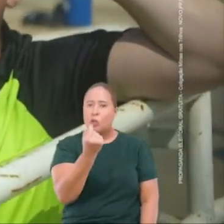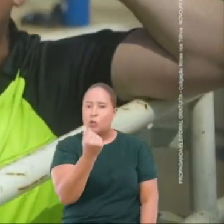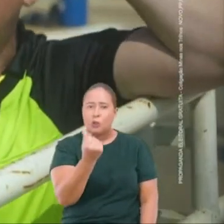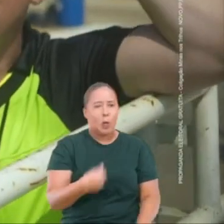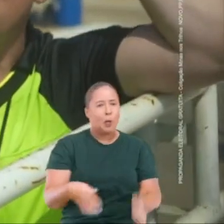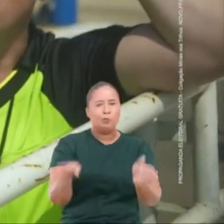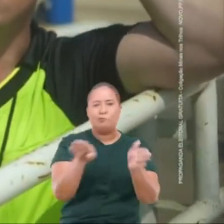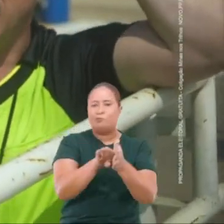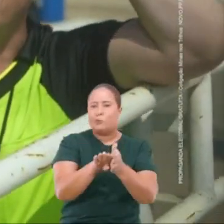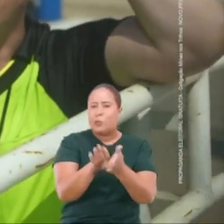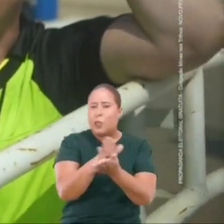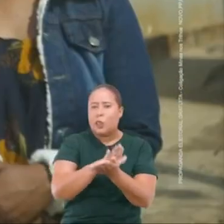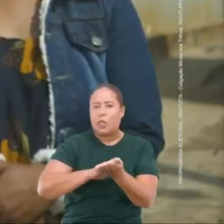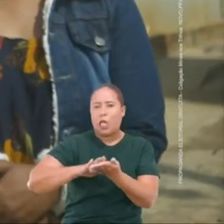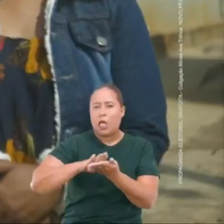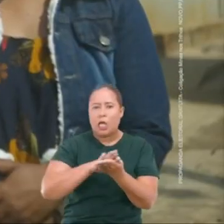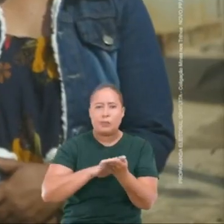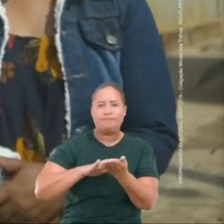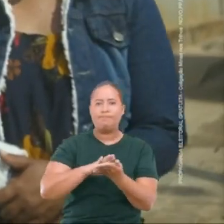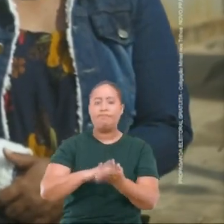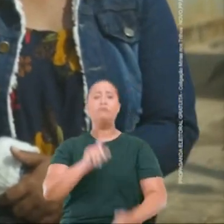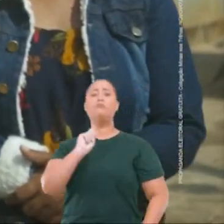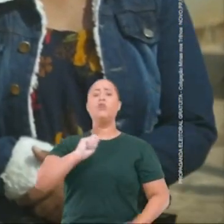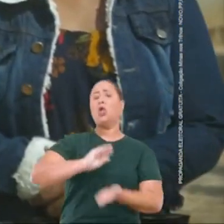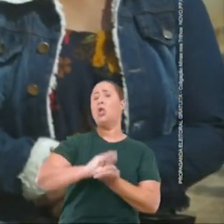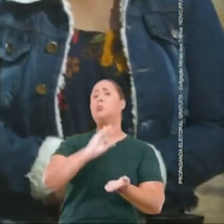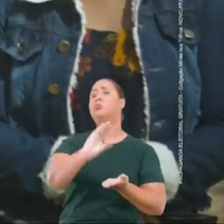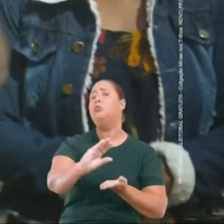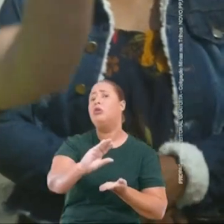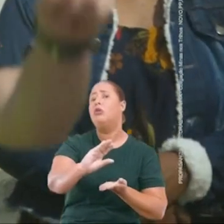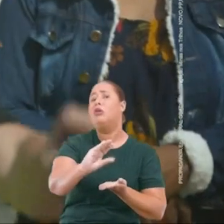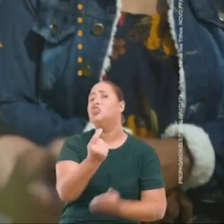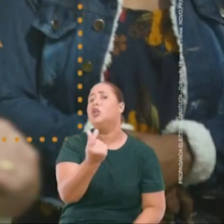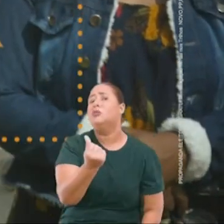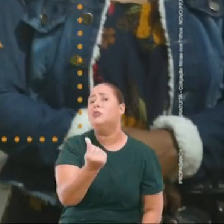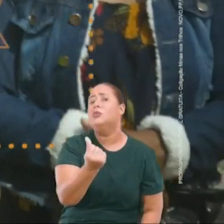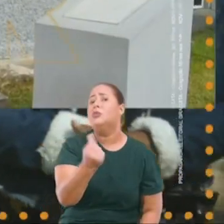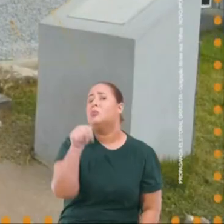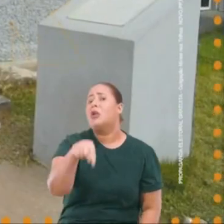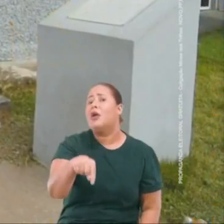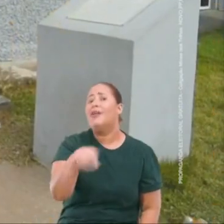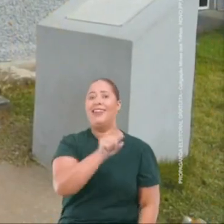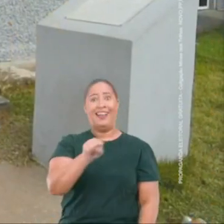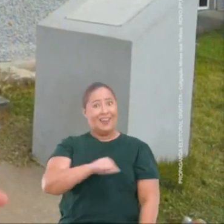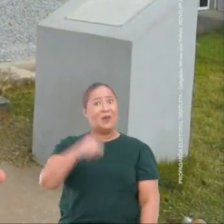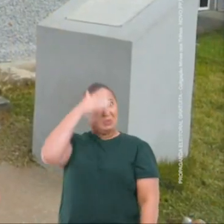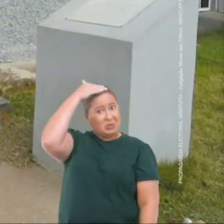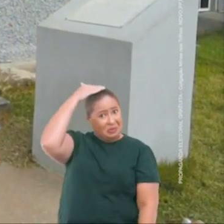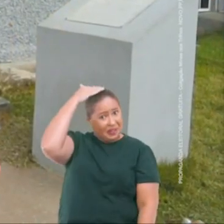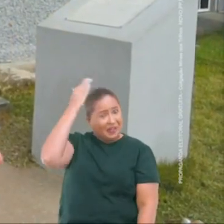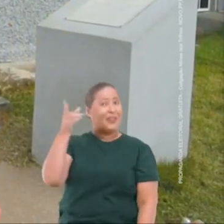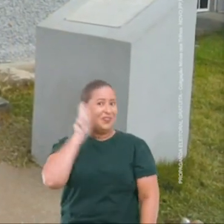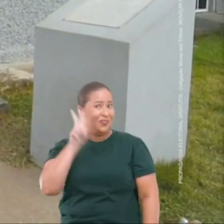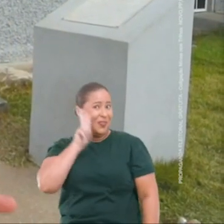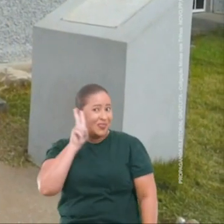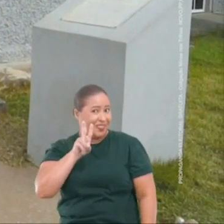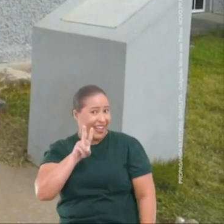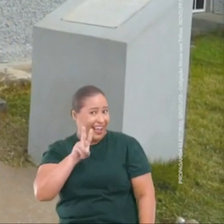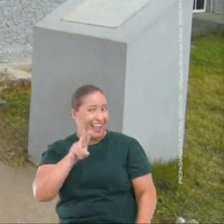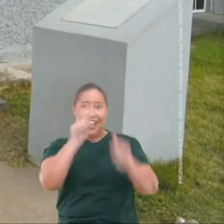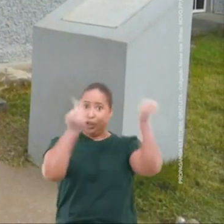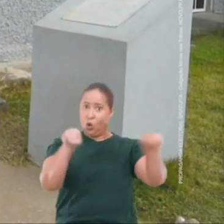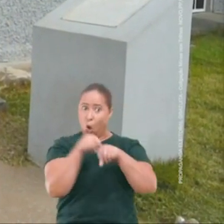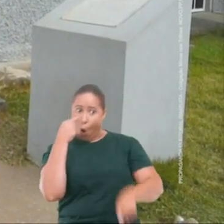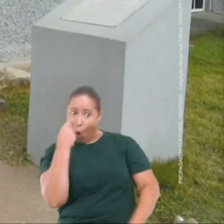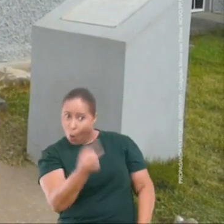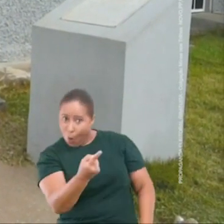pra ir pra cá? O Zema. O Zema? Então vamos relembrar agora. Chama o VAR. Em 2018, eu passei aqui em Tabuleiro, na